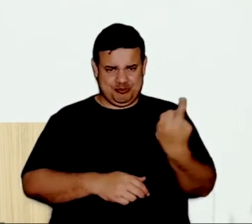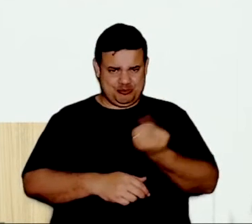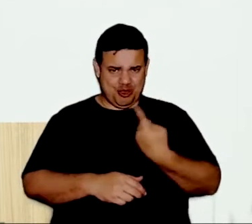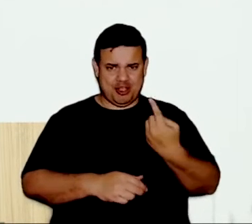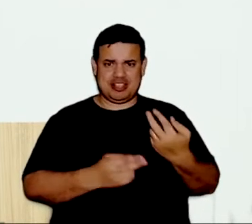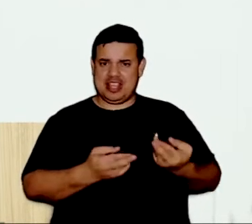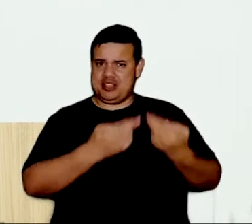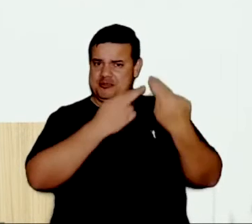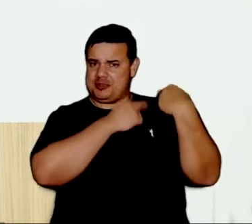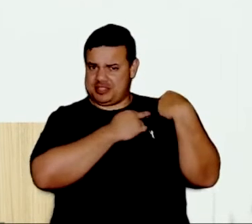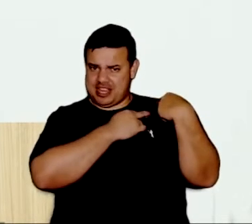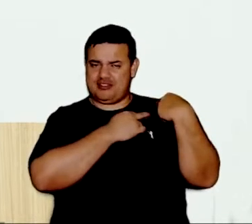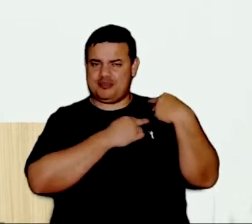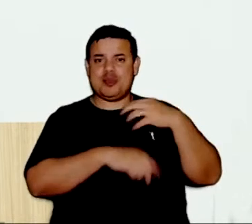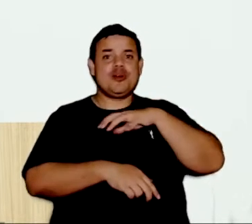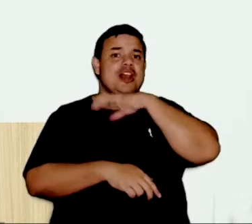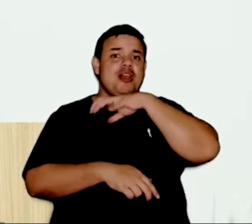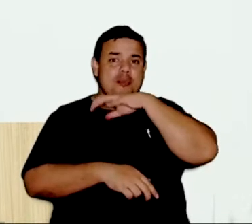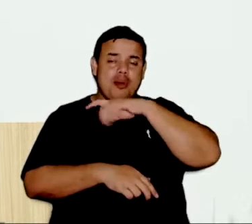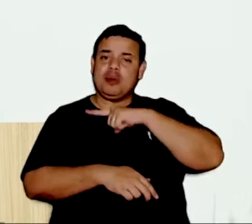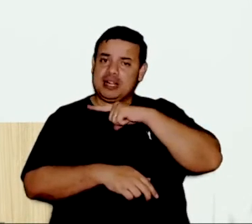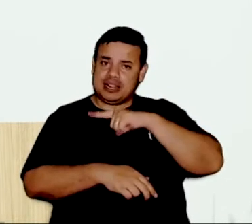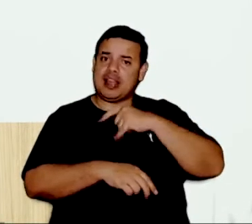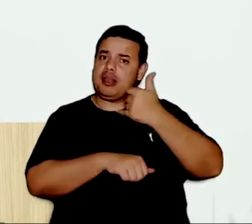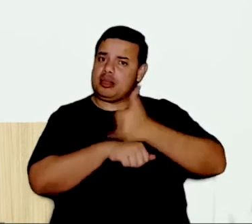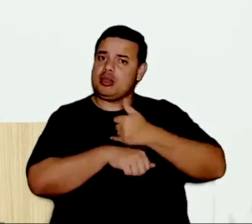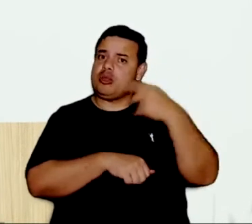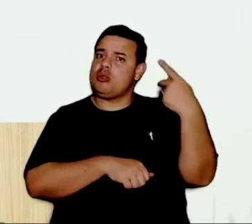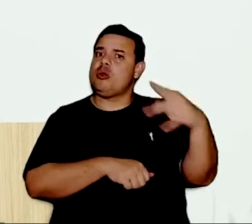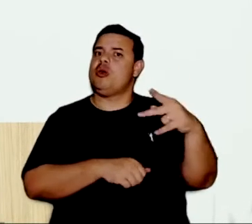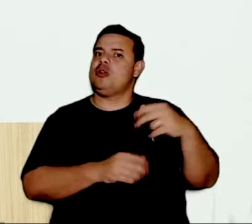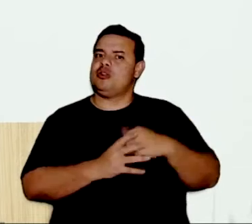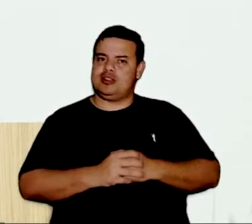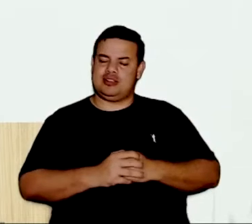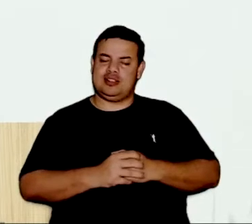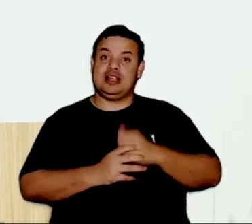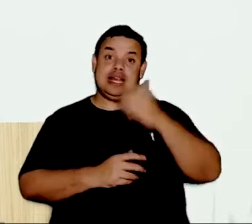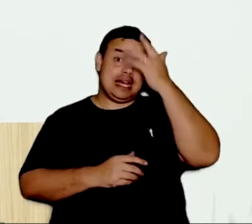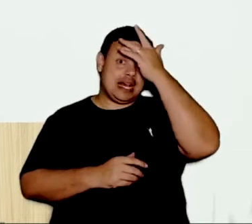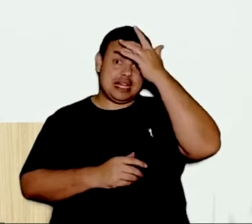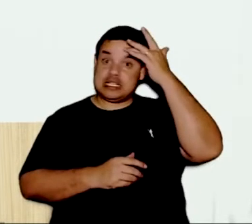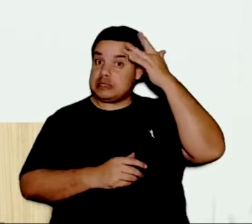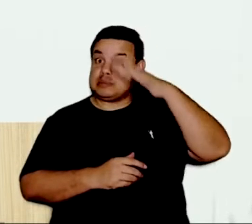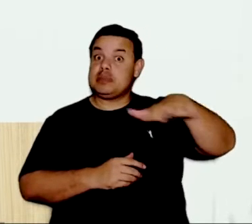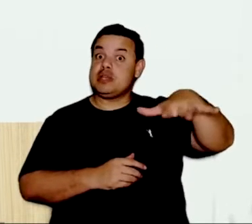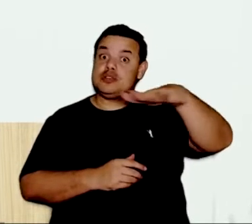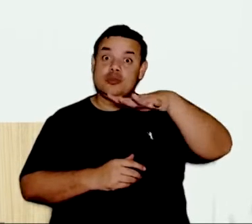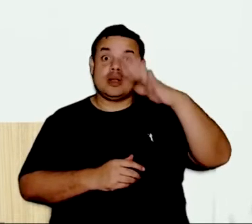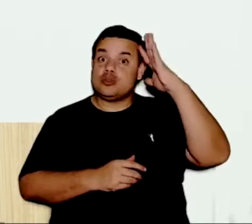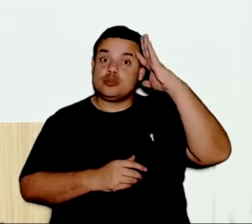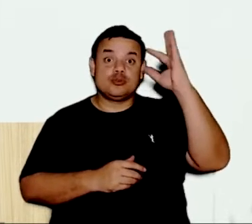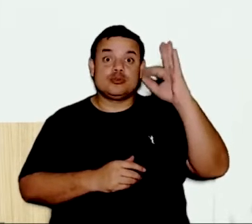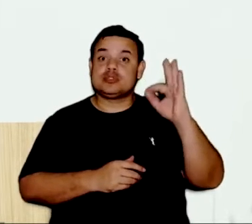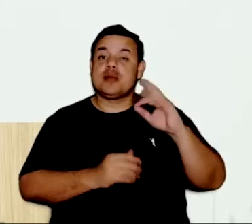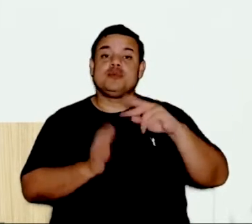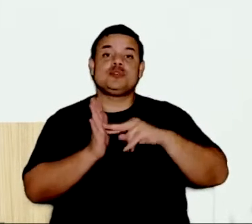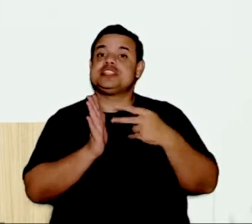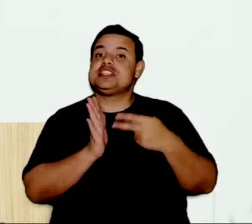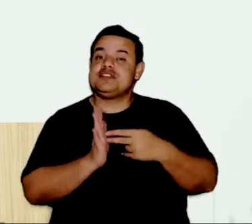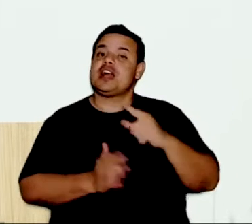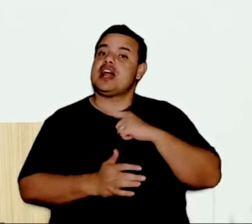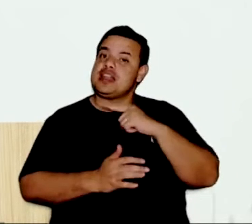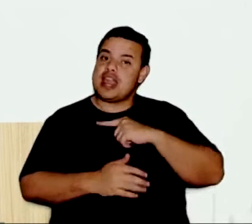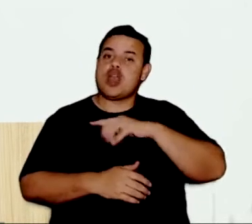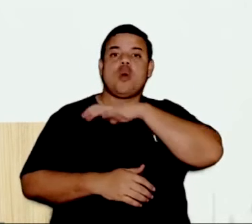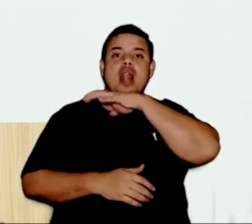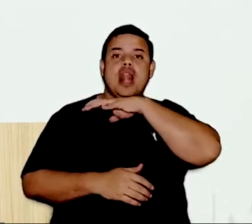que têm dono? Então, assim, eu acho que está faltando as pessoas entenderem o que é ter um animal, porque a partir do momento que você decide, você tem